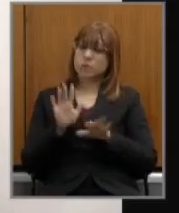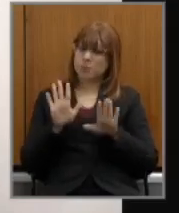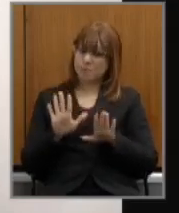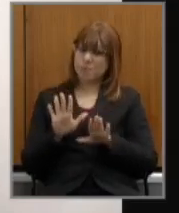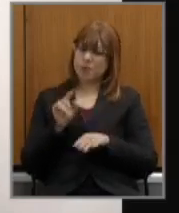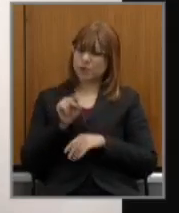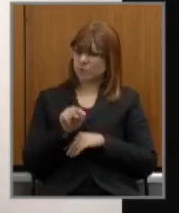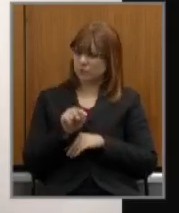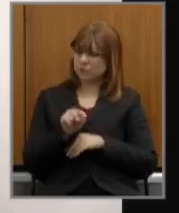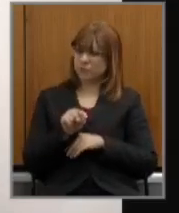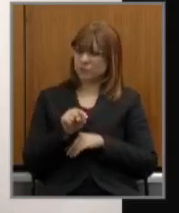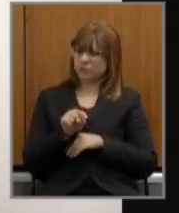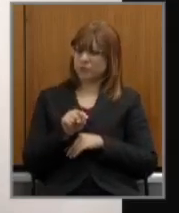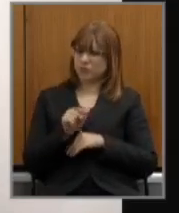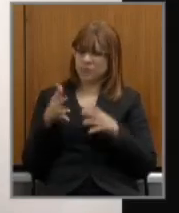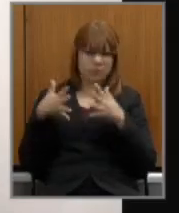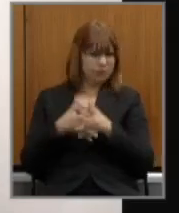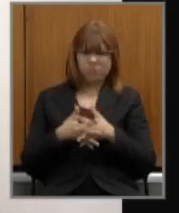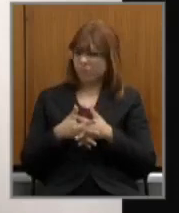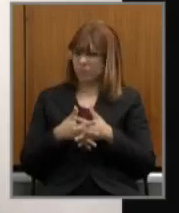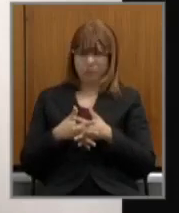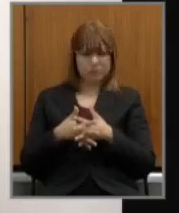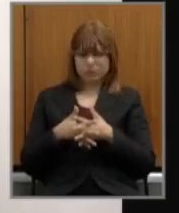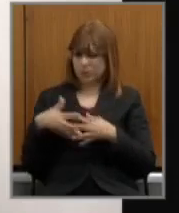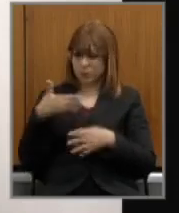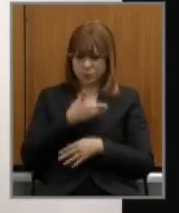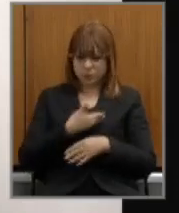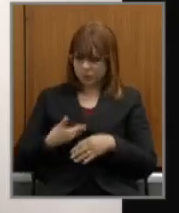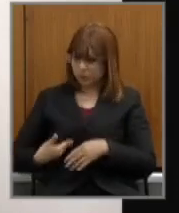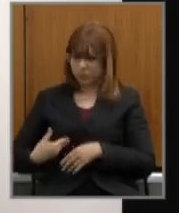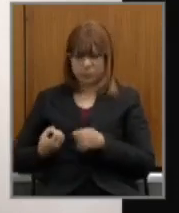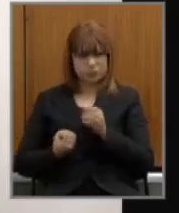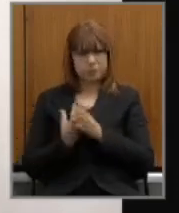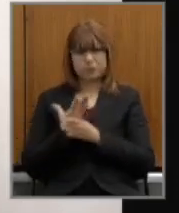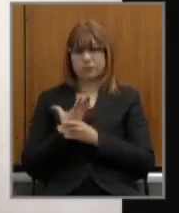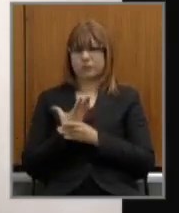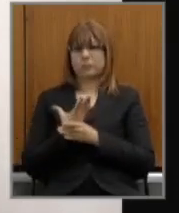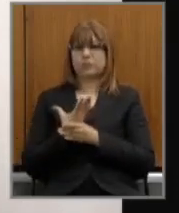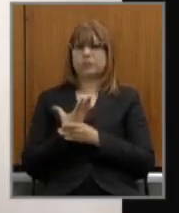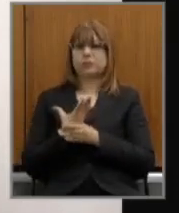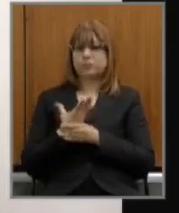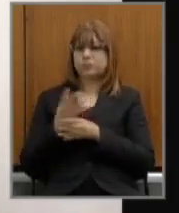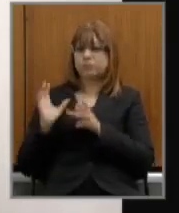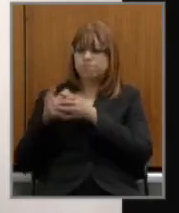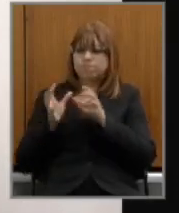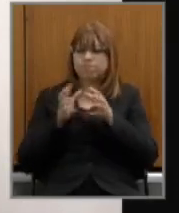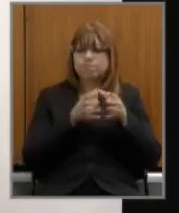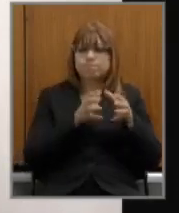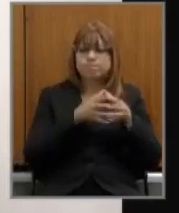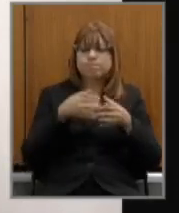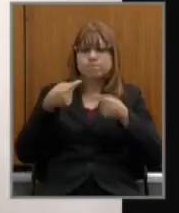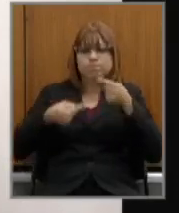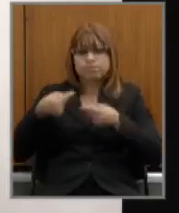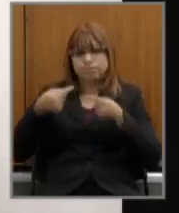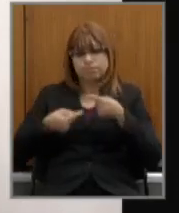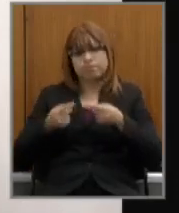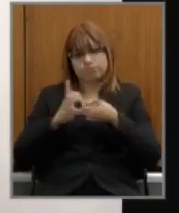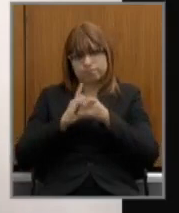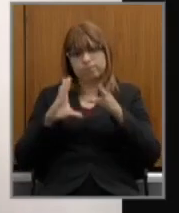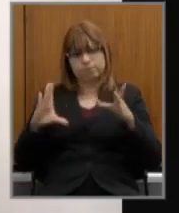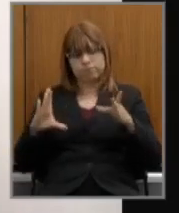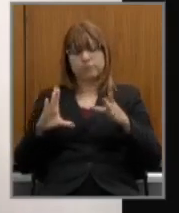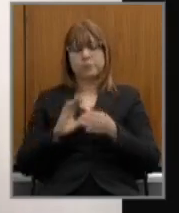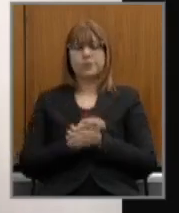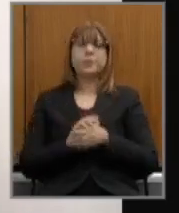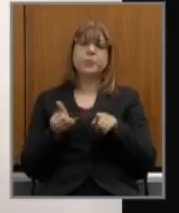inviabiliza que o próprio governo construísse fóruns mais democráticos a segunda questão o posicionamento do governo em